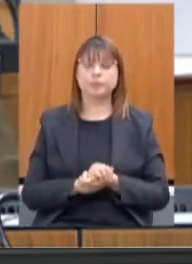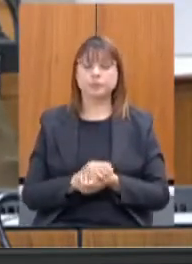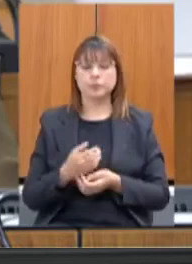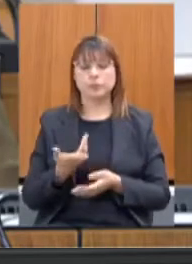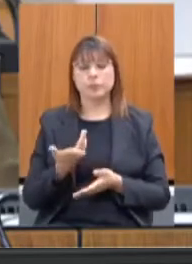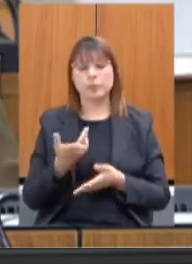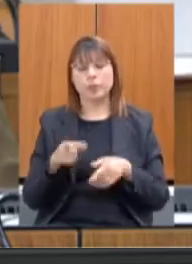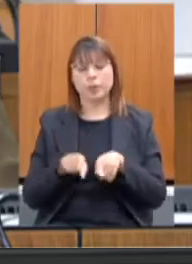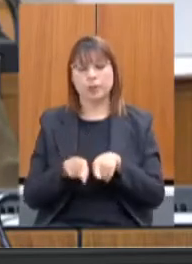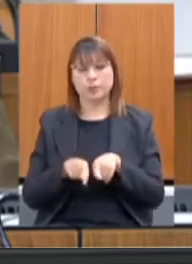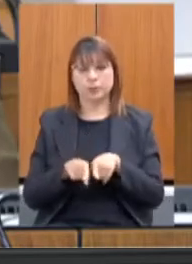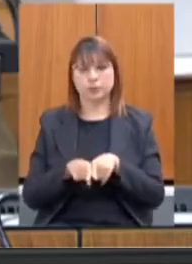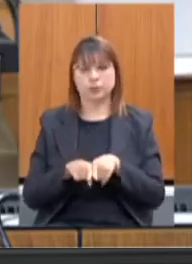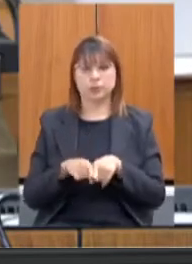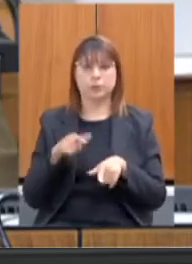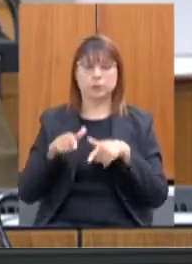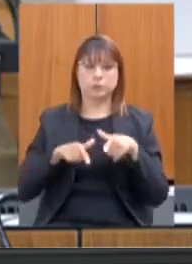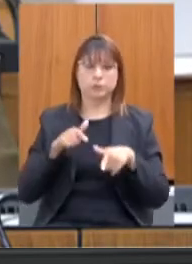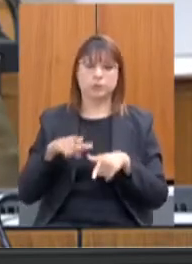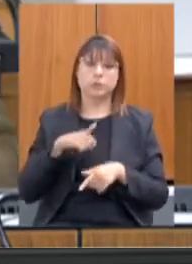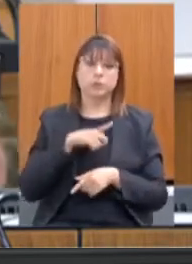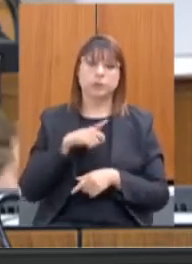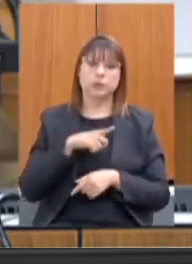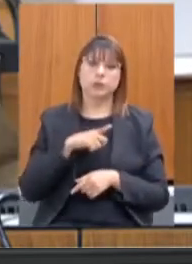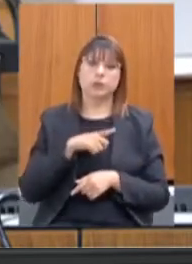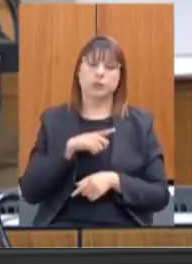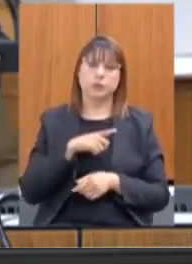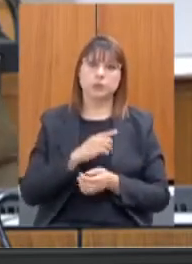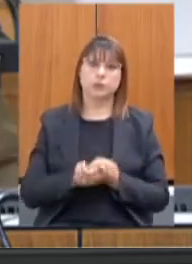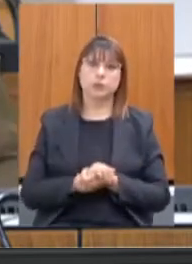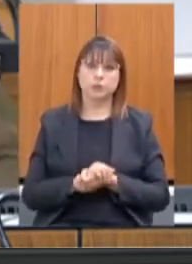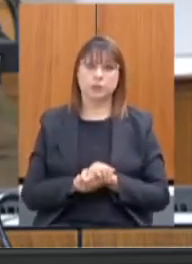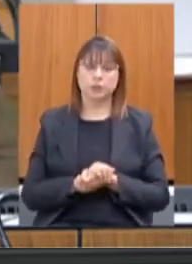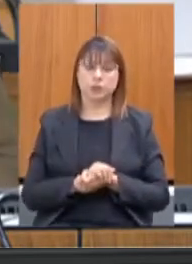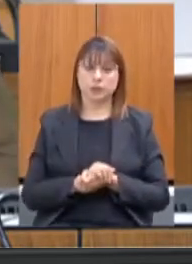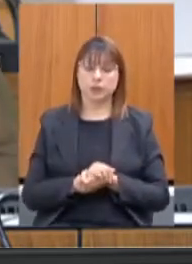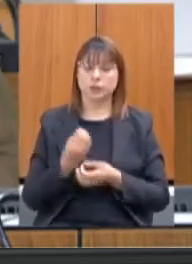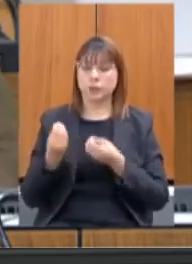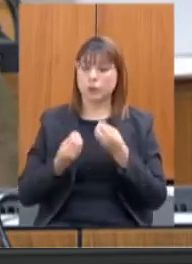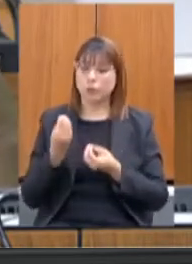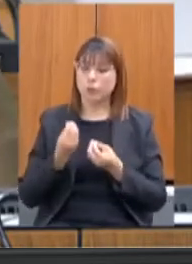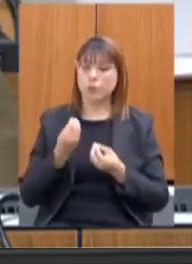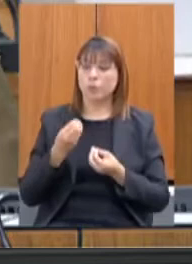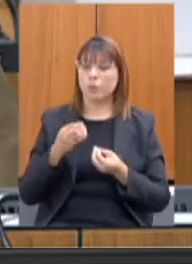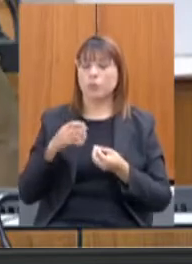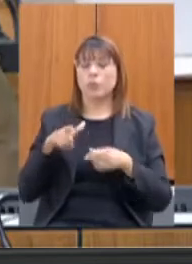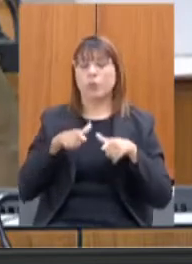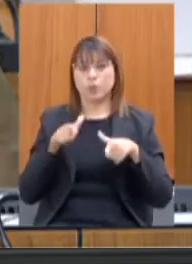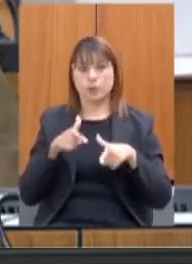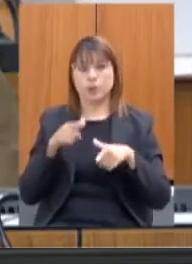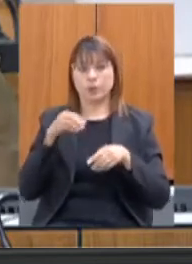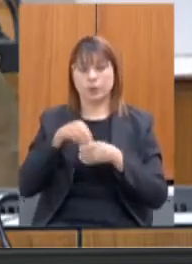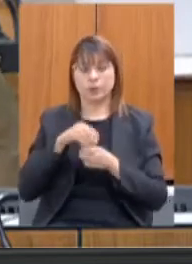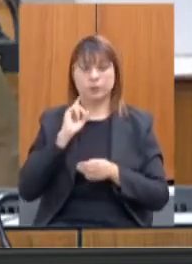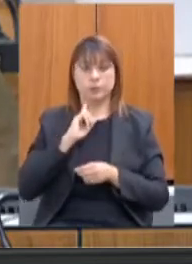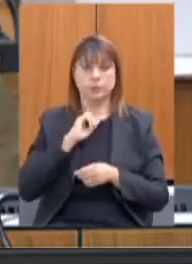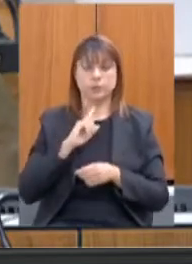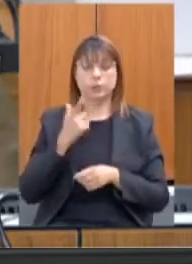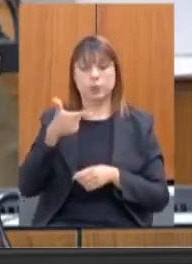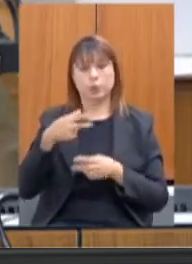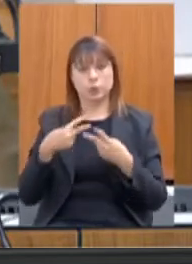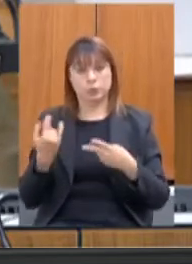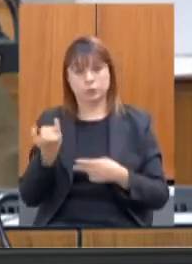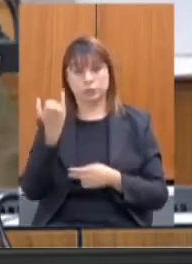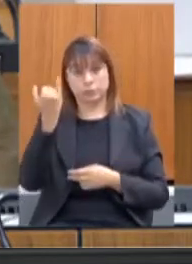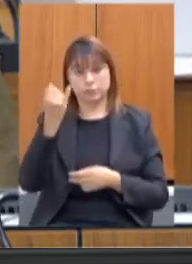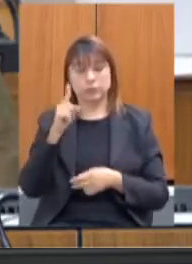a gente faz análise instantânea, dinâmicas interativas do mercado de trabalho em Minas Gerais. E uma coisa também que foi muito importante foi